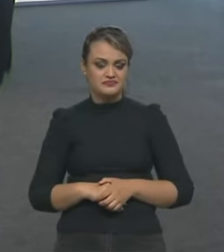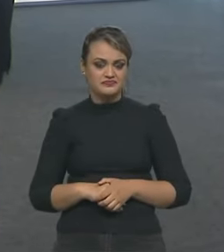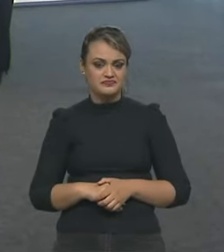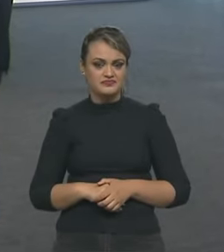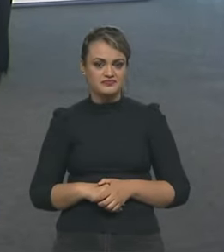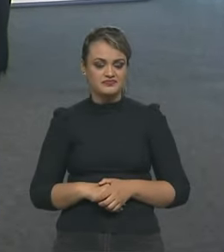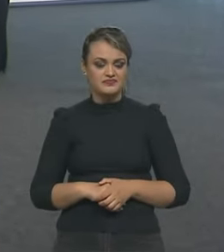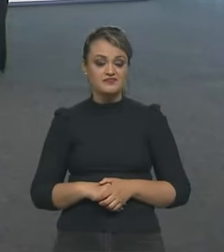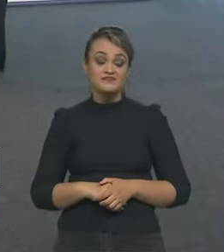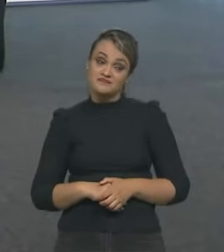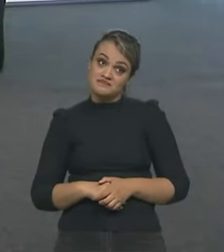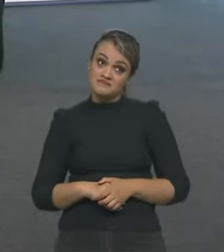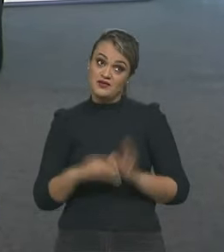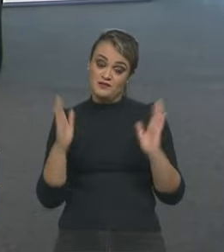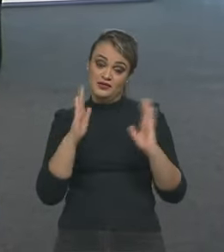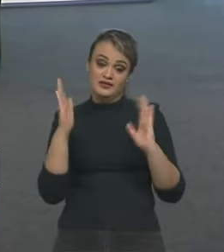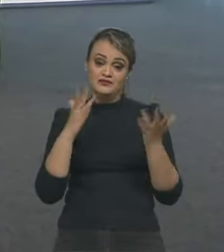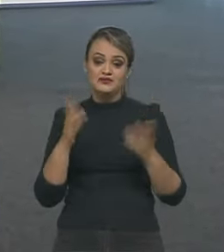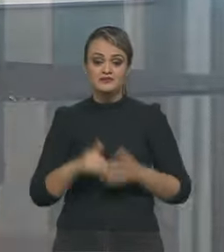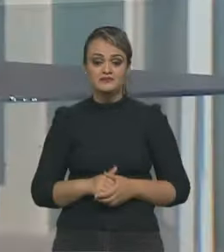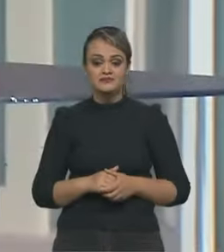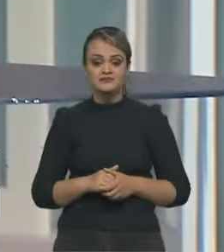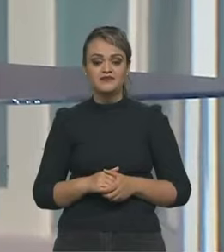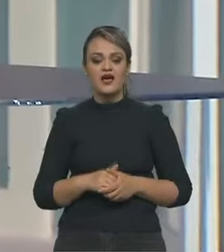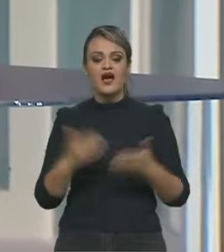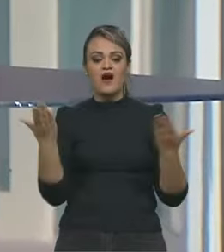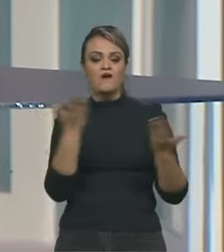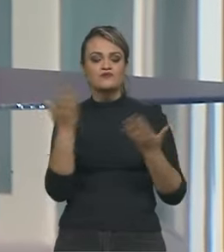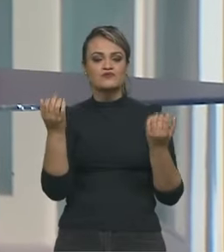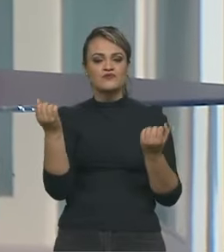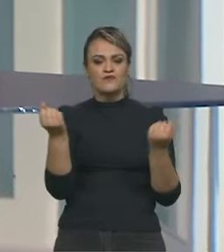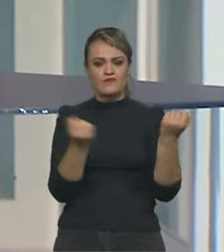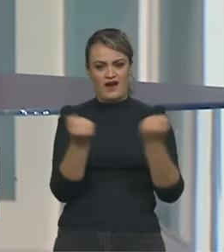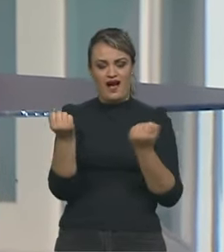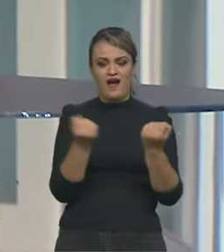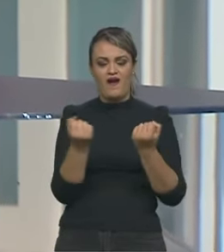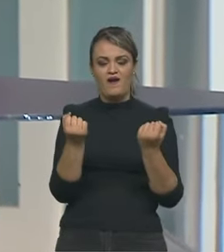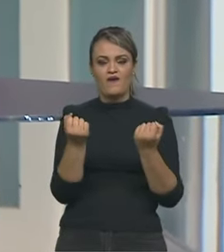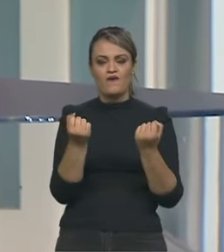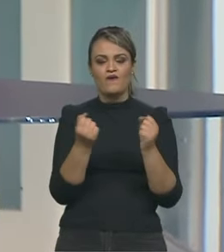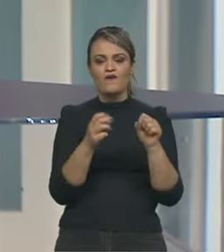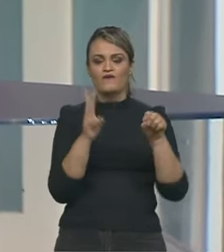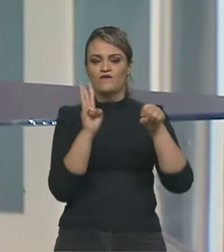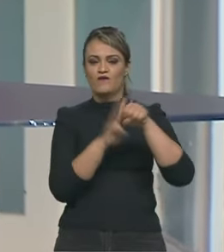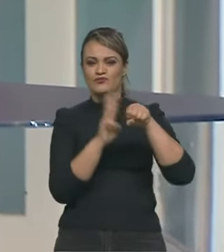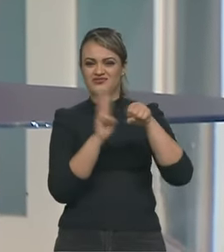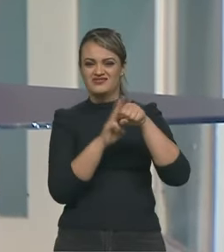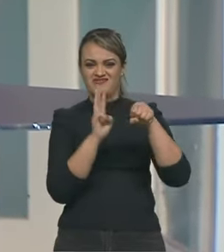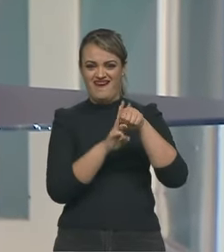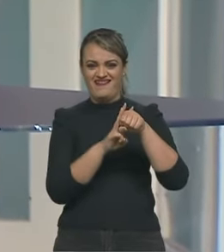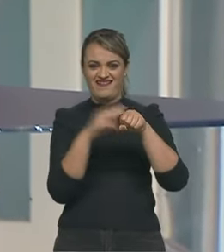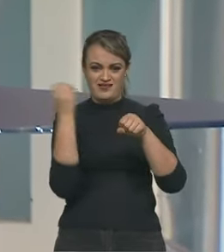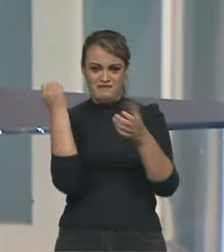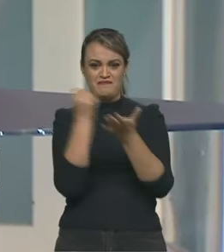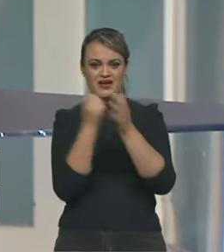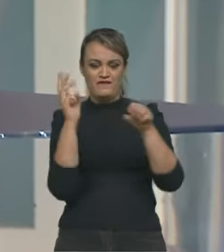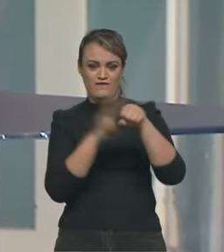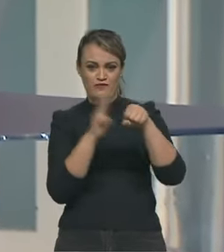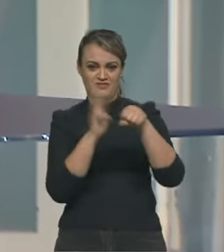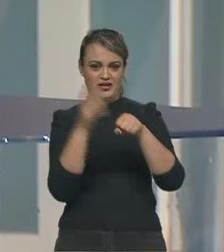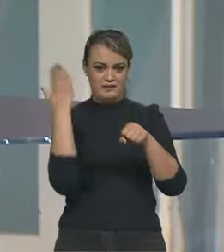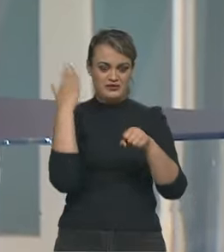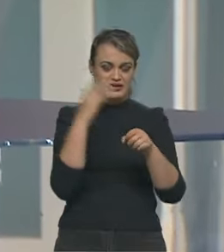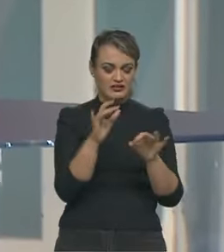Olha, é os tempos, né? Hoje em dia, o carro, o seu Volkswagen, há 40 anos atrás, quando parava, você ia lá mexer no